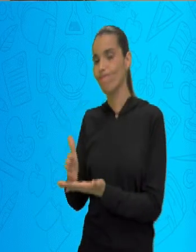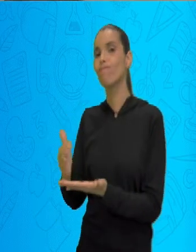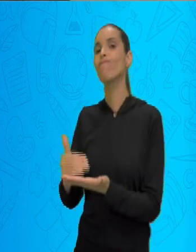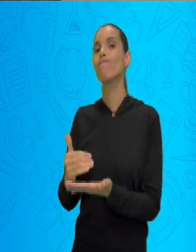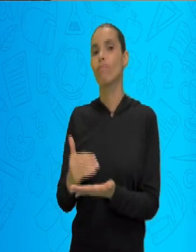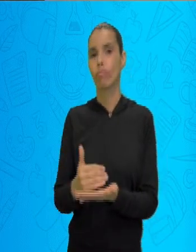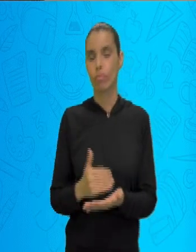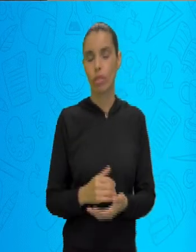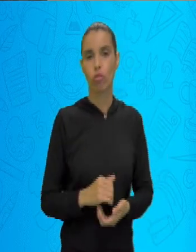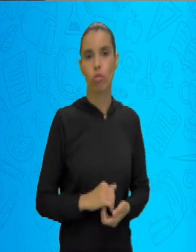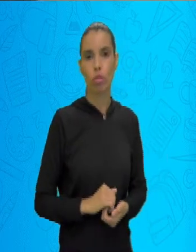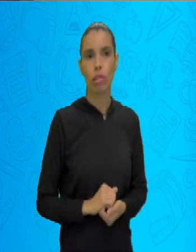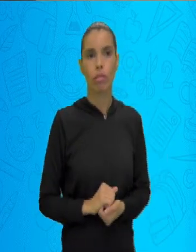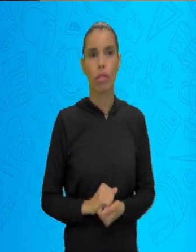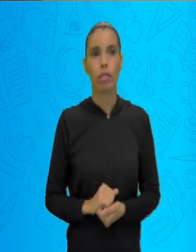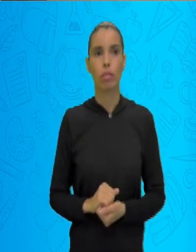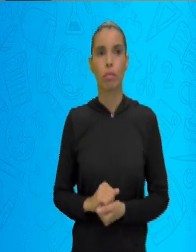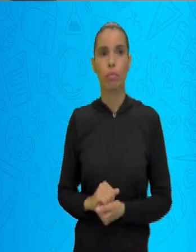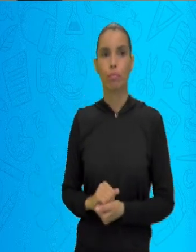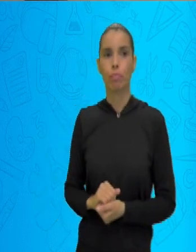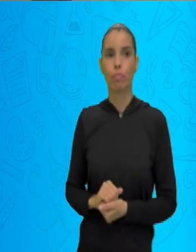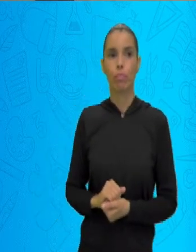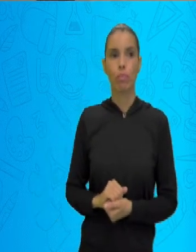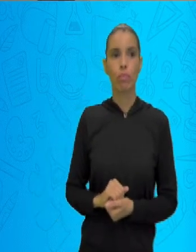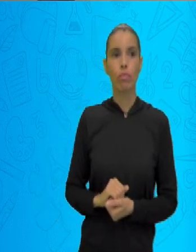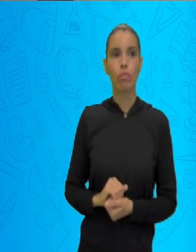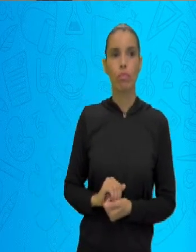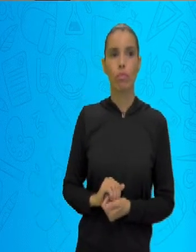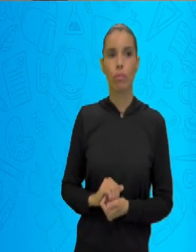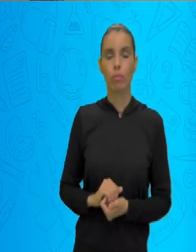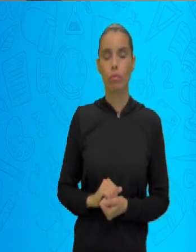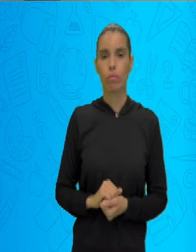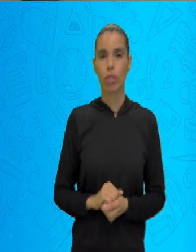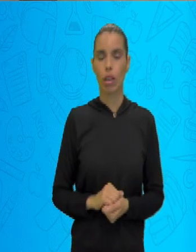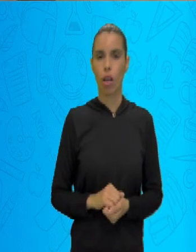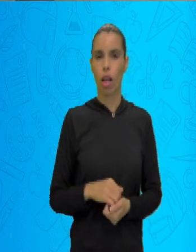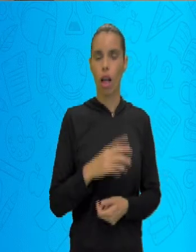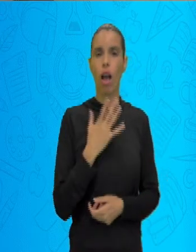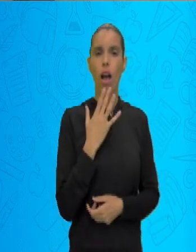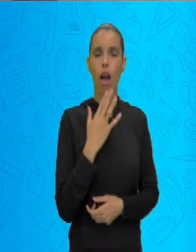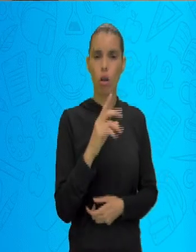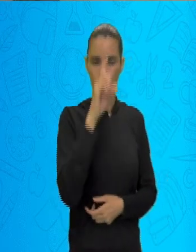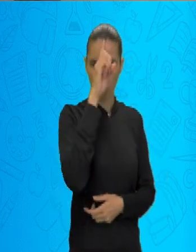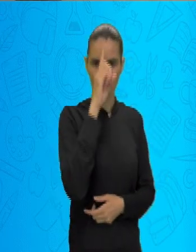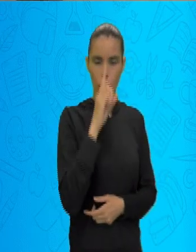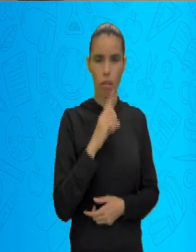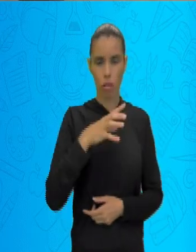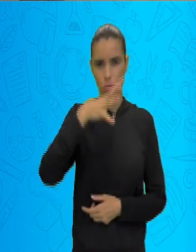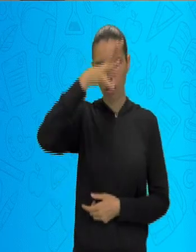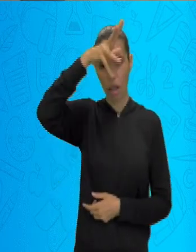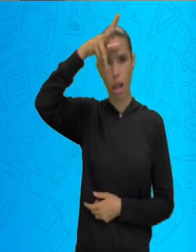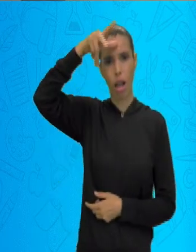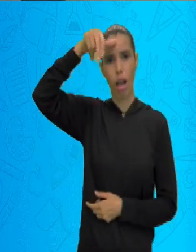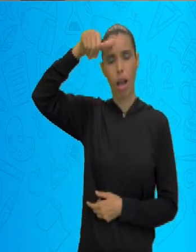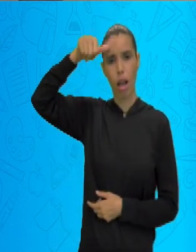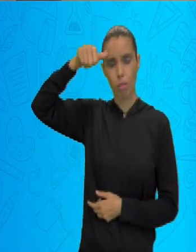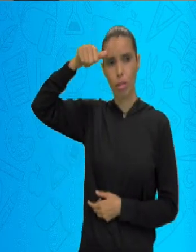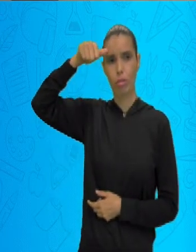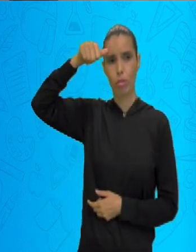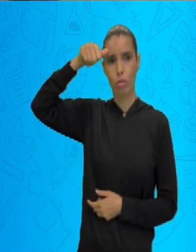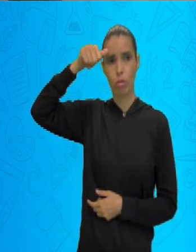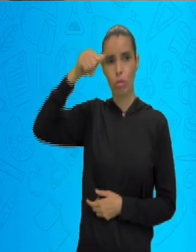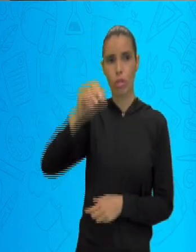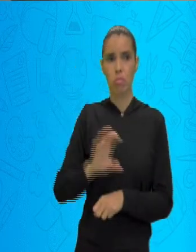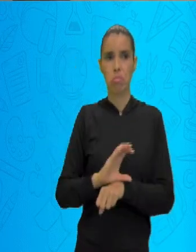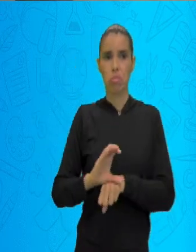econômicas. Observe que Amazônia, o Nordeste